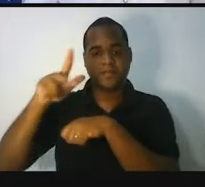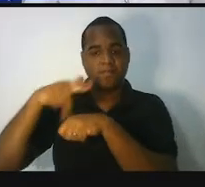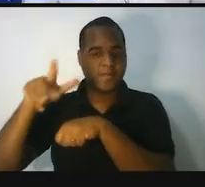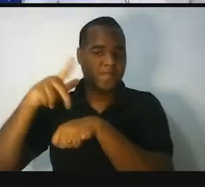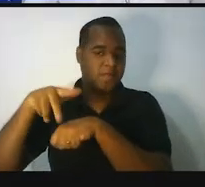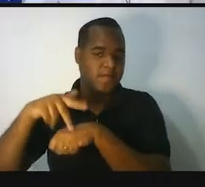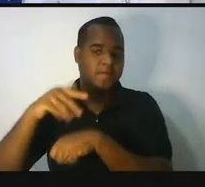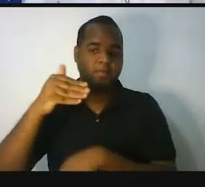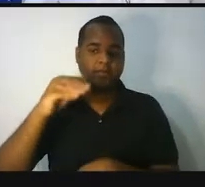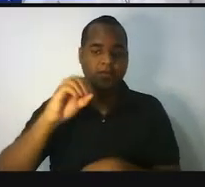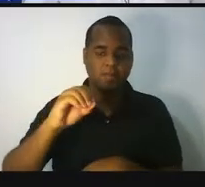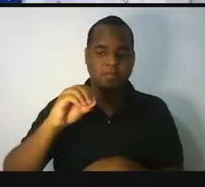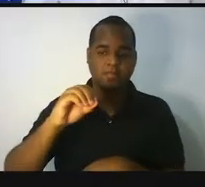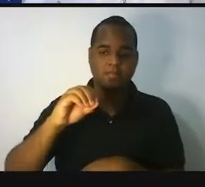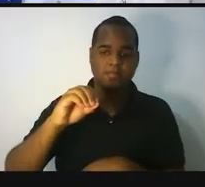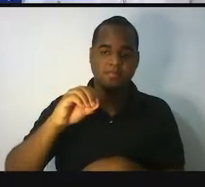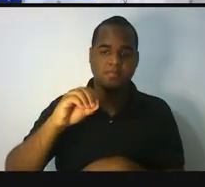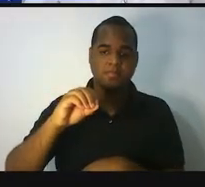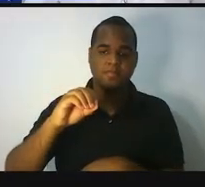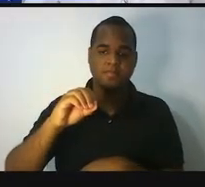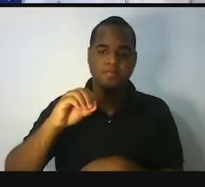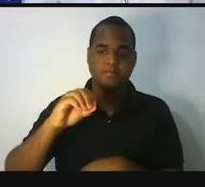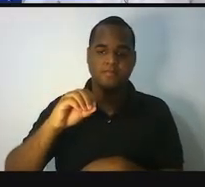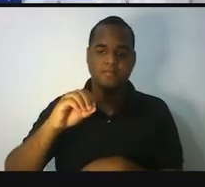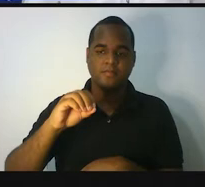10 aqui, mais populosos.